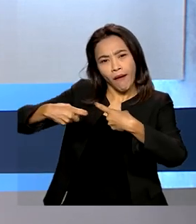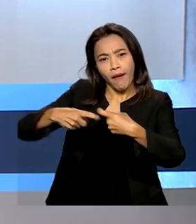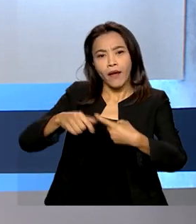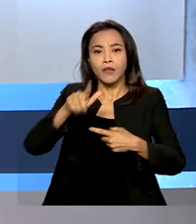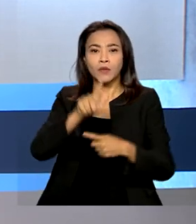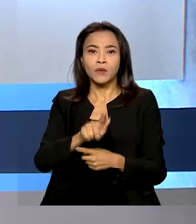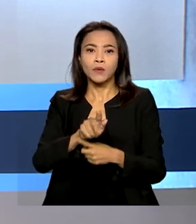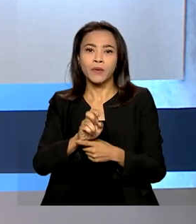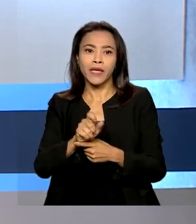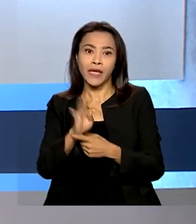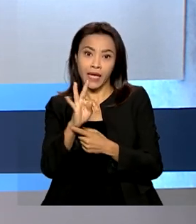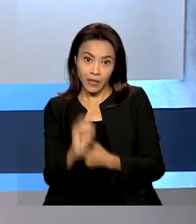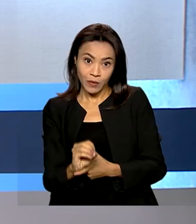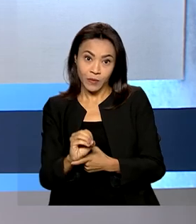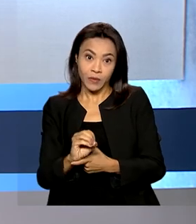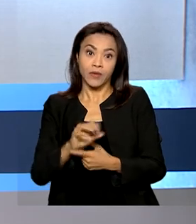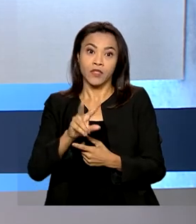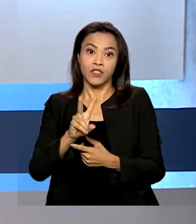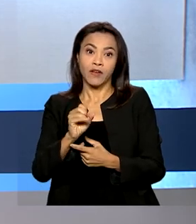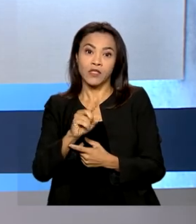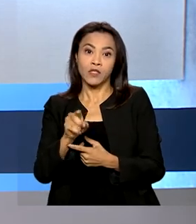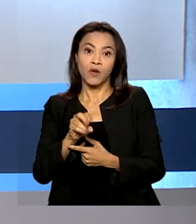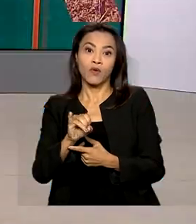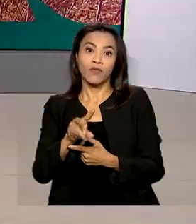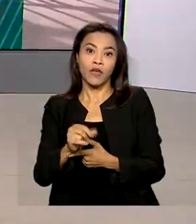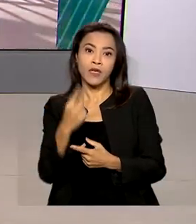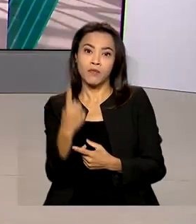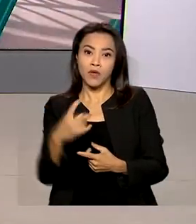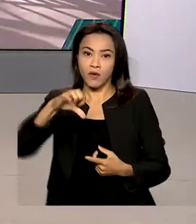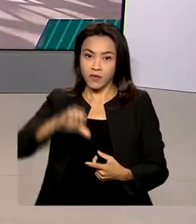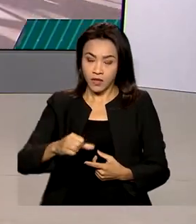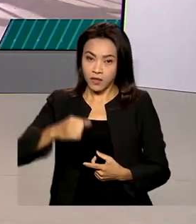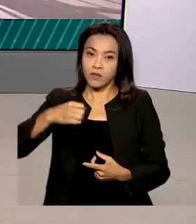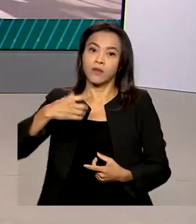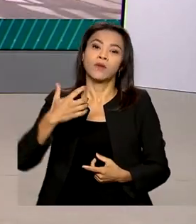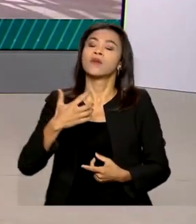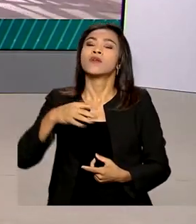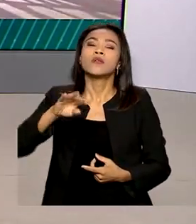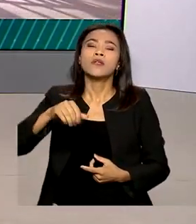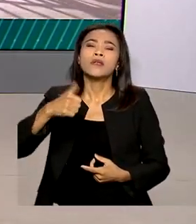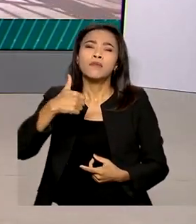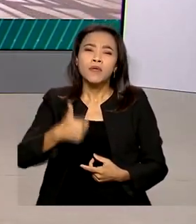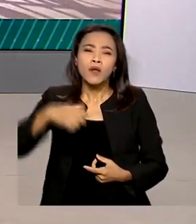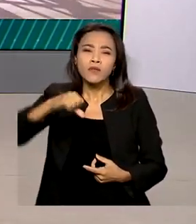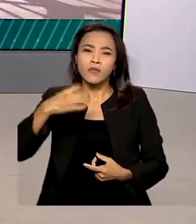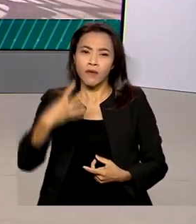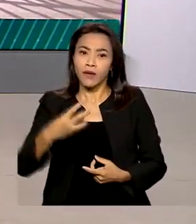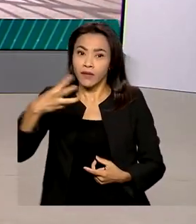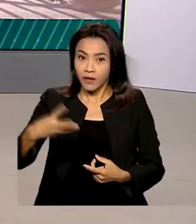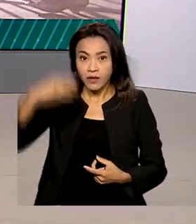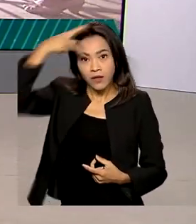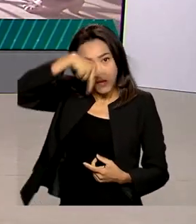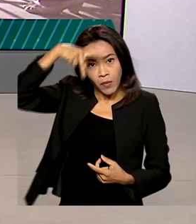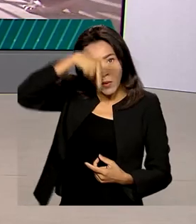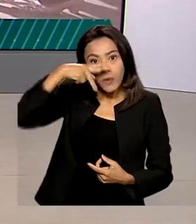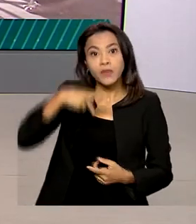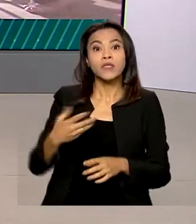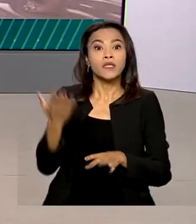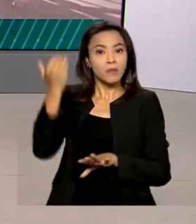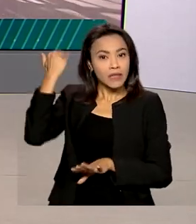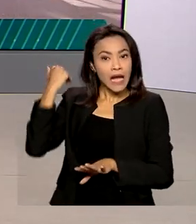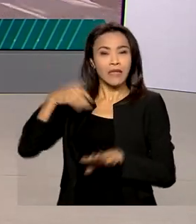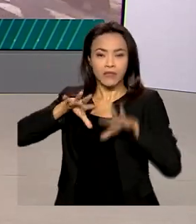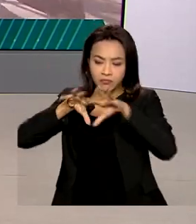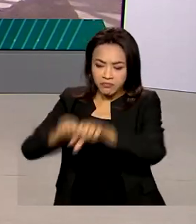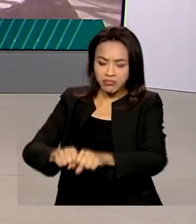de abril de 1943, na Polônia. No episódio, os judeus que viviam na capital polonesa, ocupada pela Alemanha